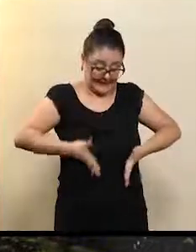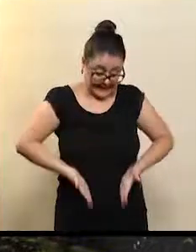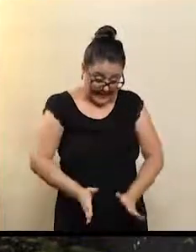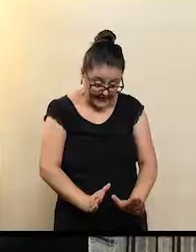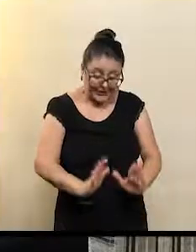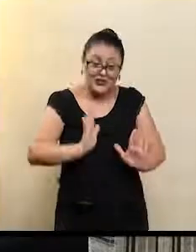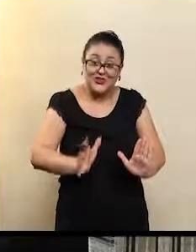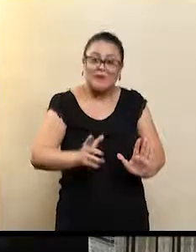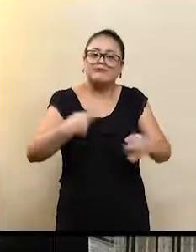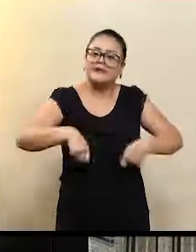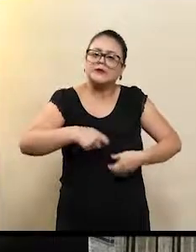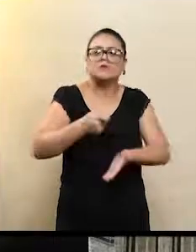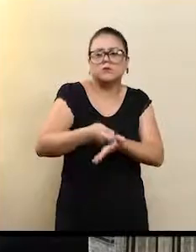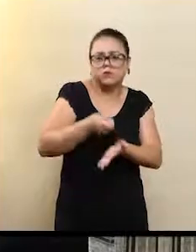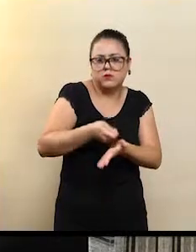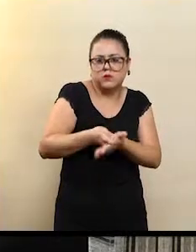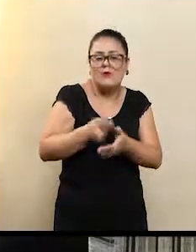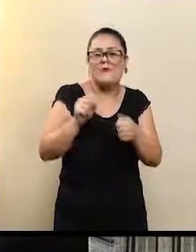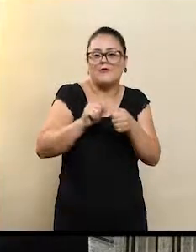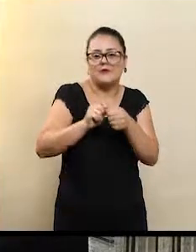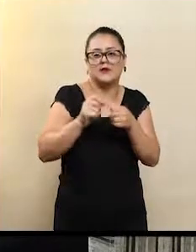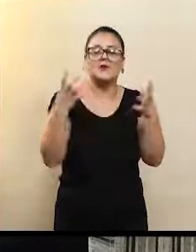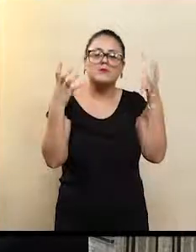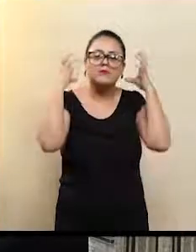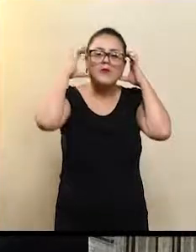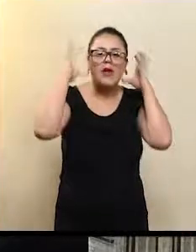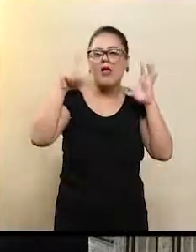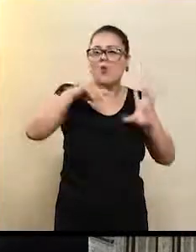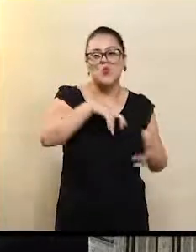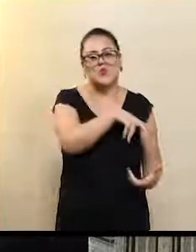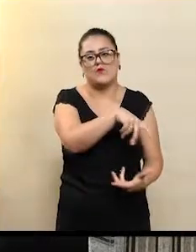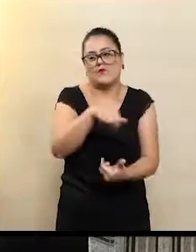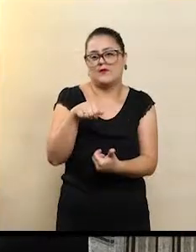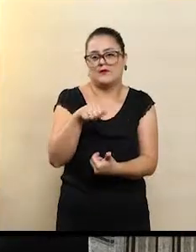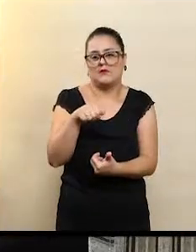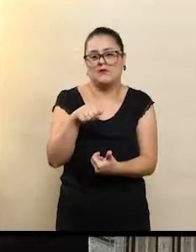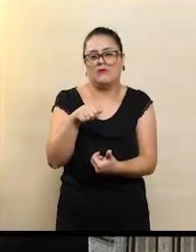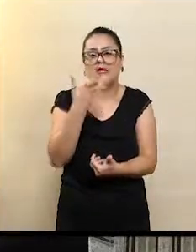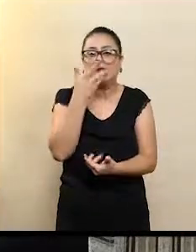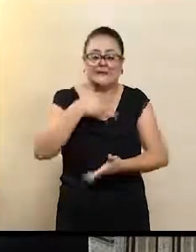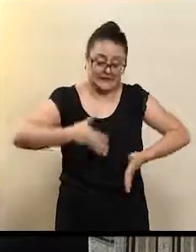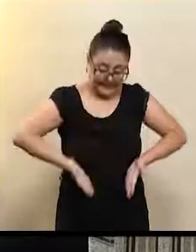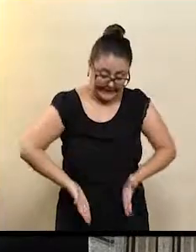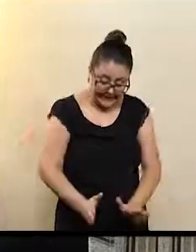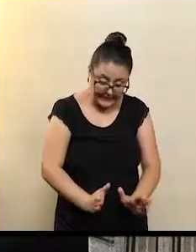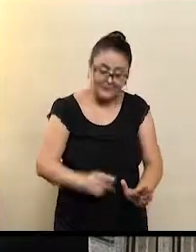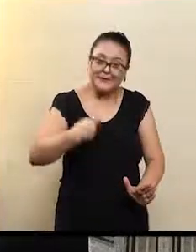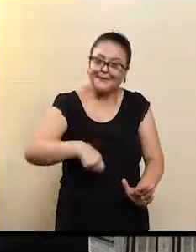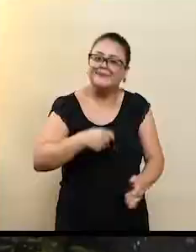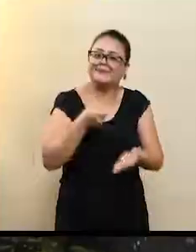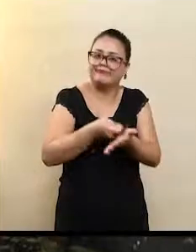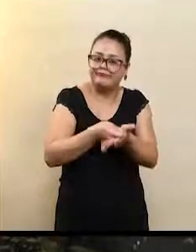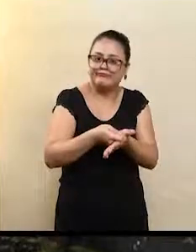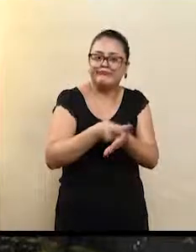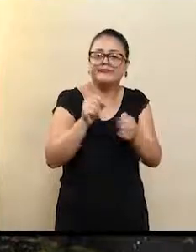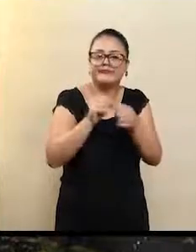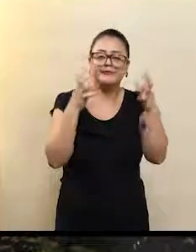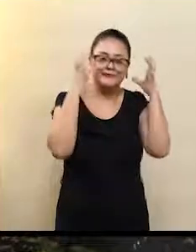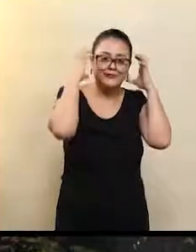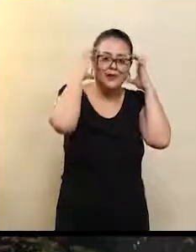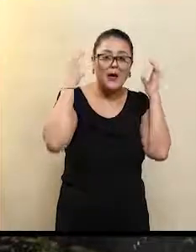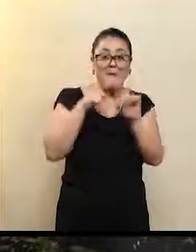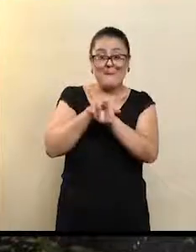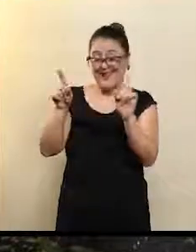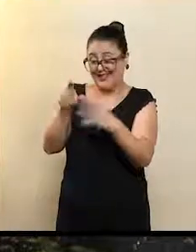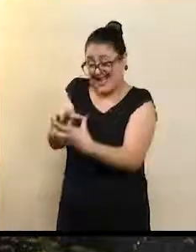neonatal universal para todo mundo, né? Dos recém-nascidos. No adulto não existe um programa de check-up. Mas